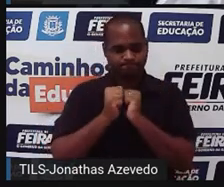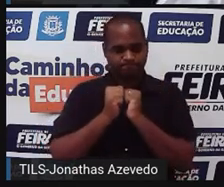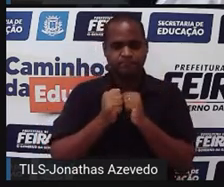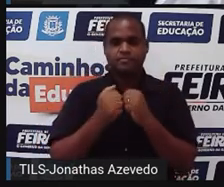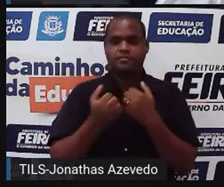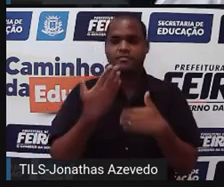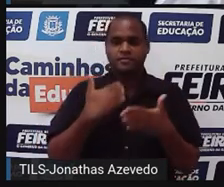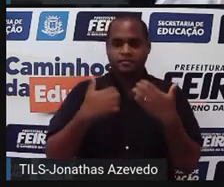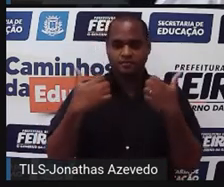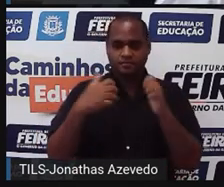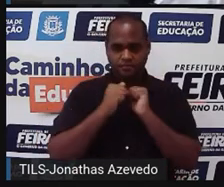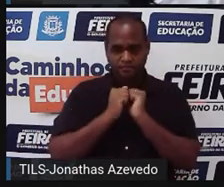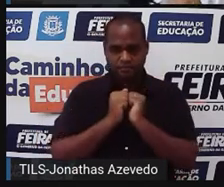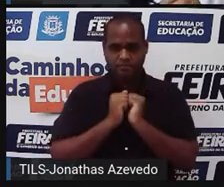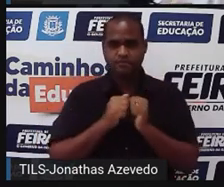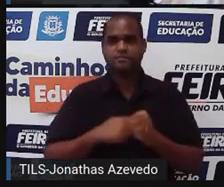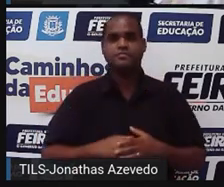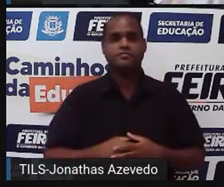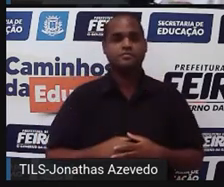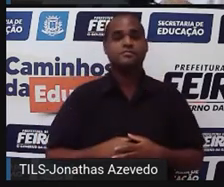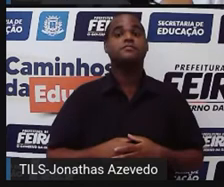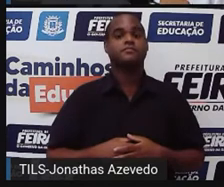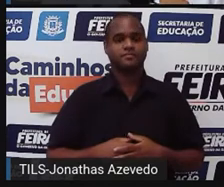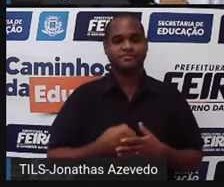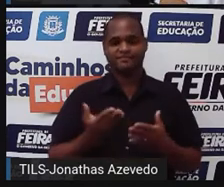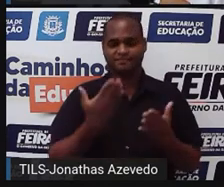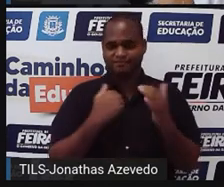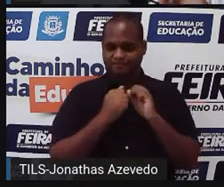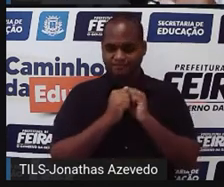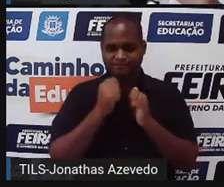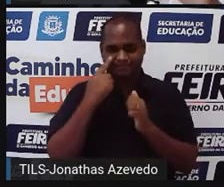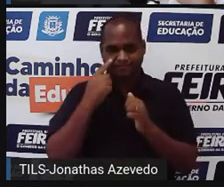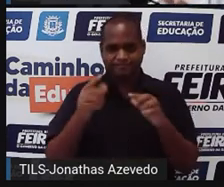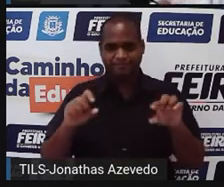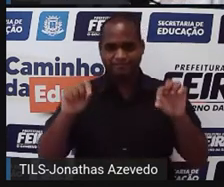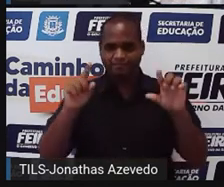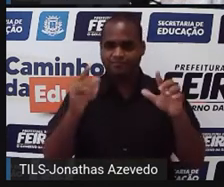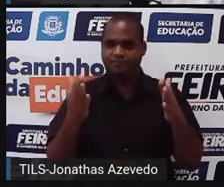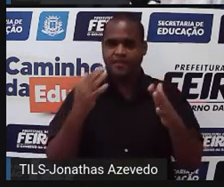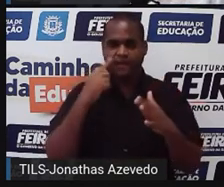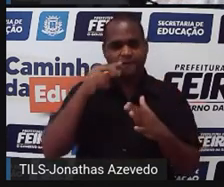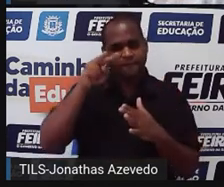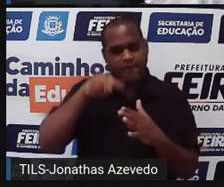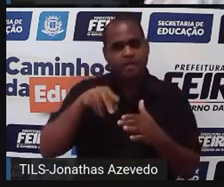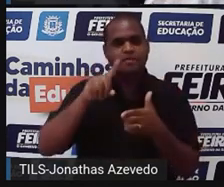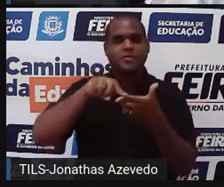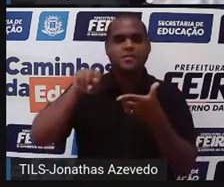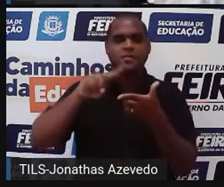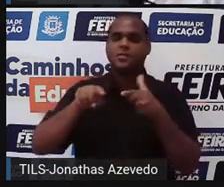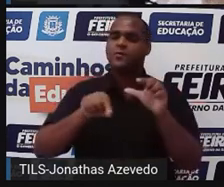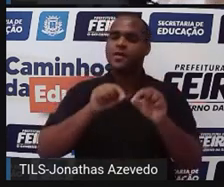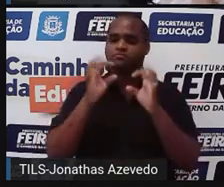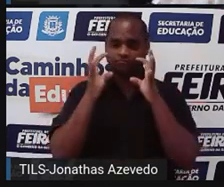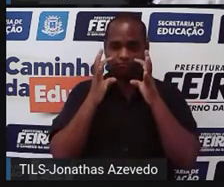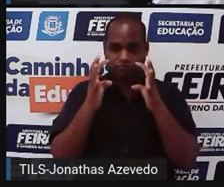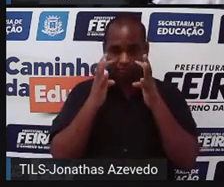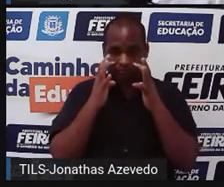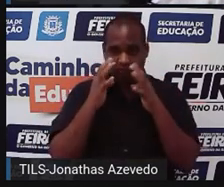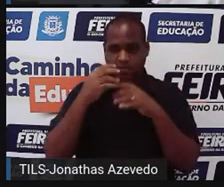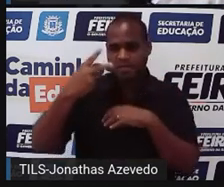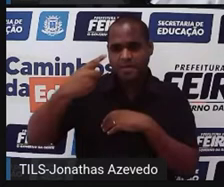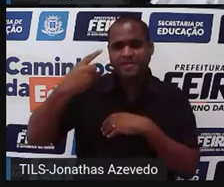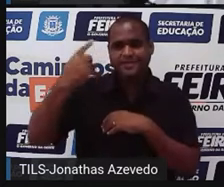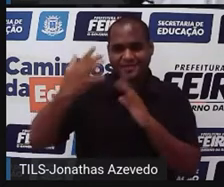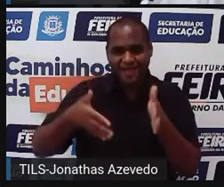isso. Olha só. Vem aqui na tela. Vamos ler o problema com atenção. A gente fez uma primeira